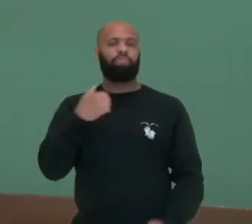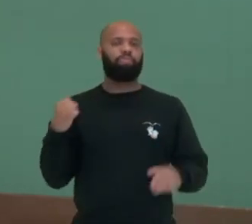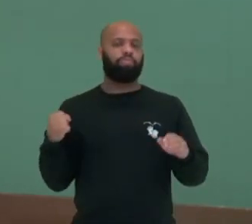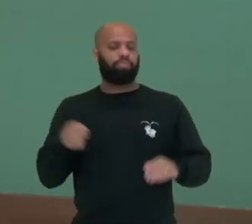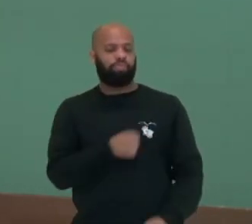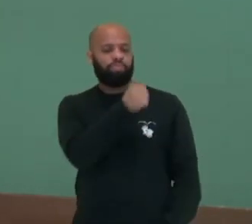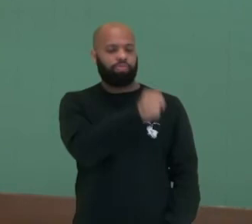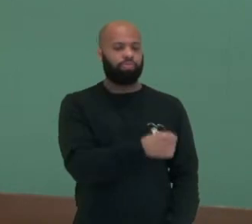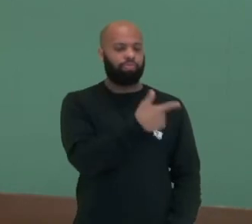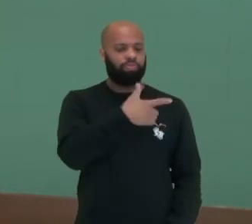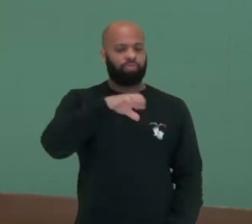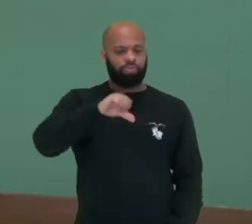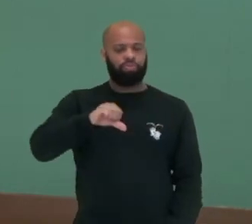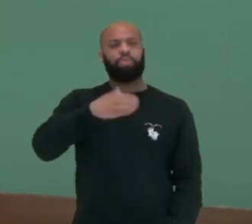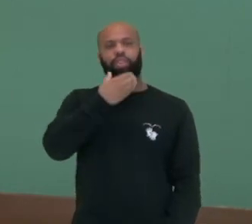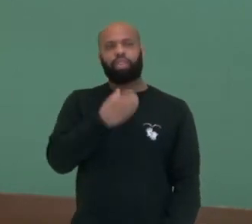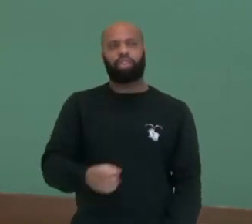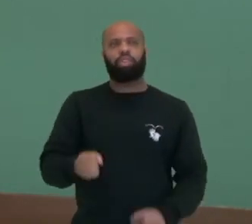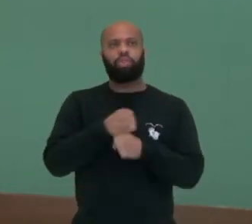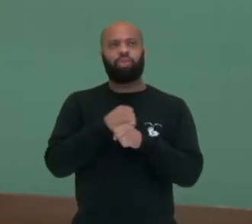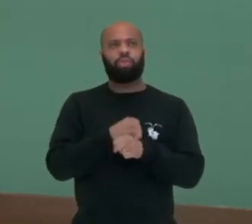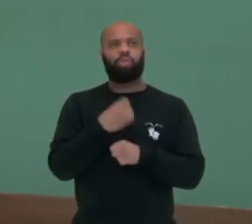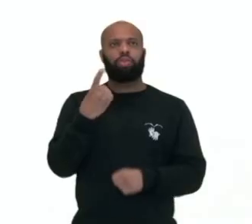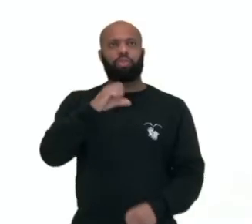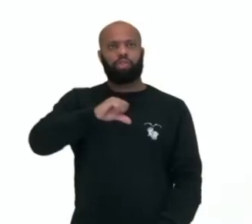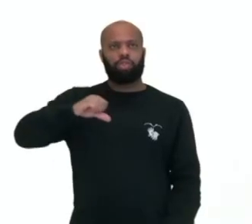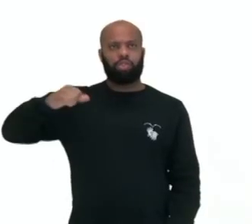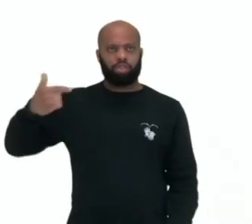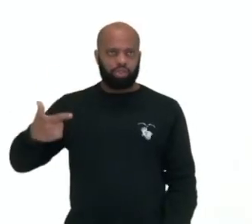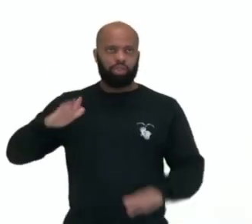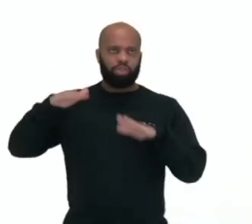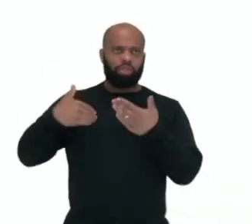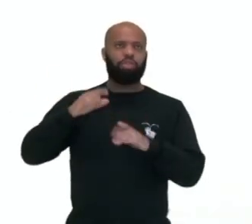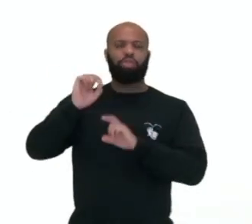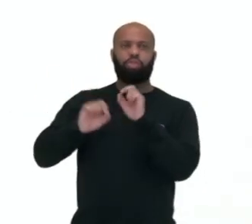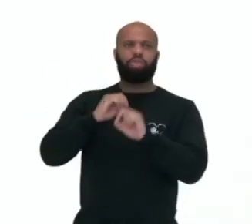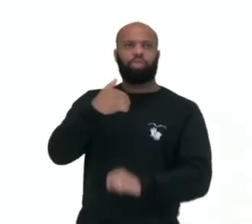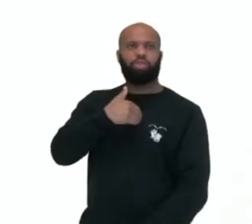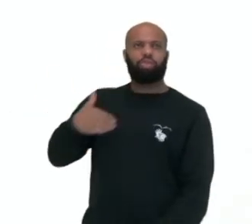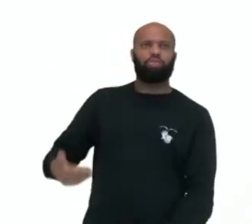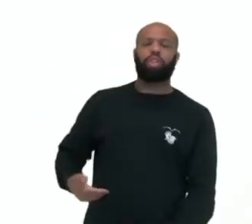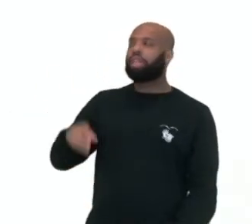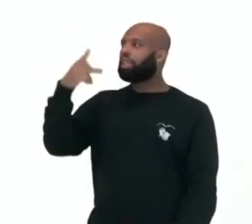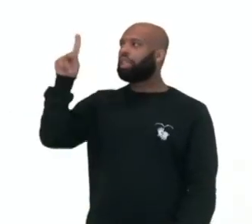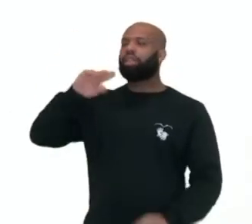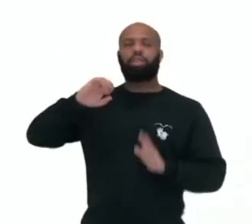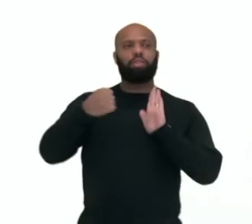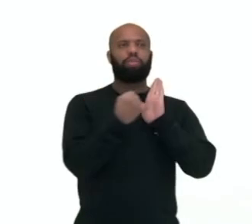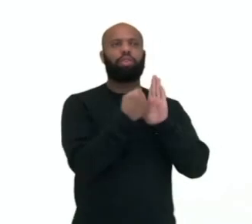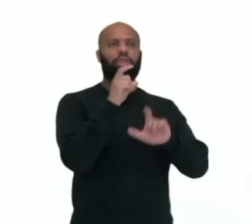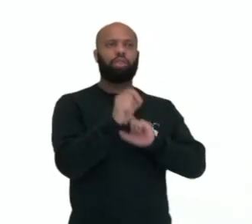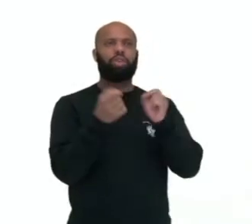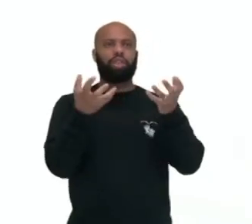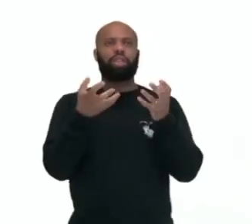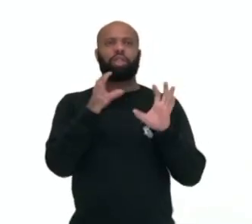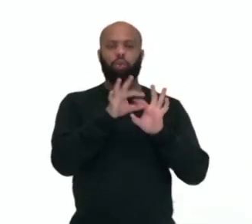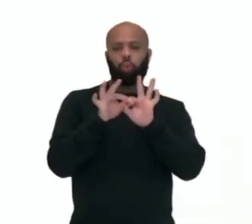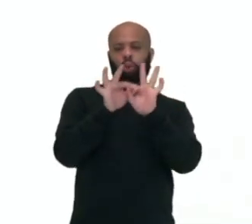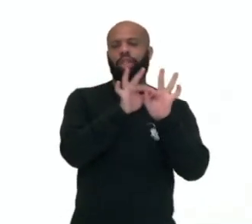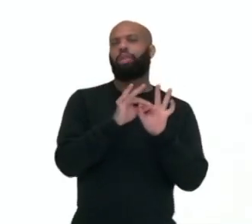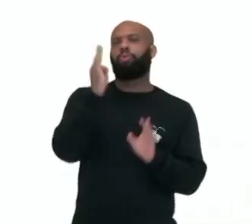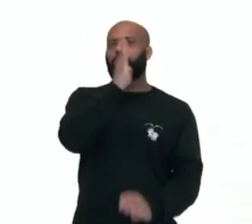dezembro de 1992. Seu governo foi marcado por uma ideia de união nacional,